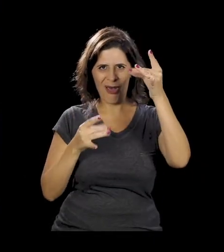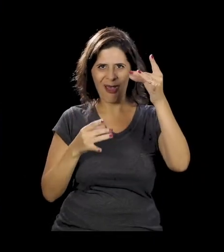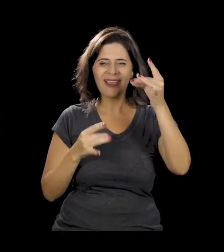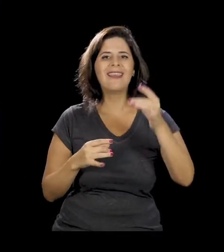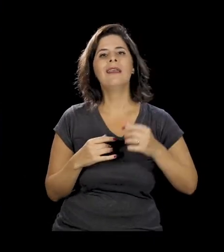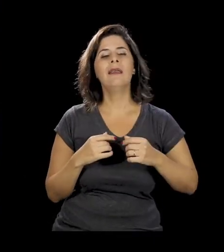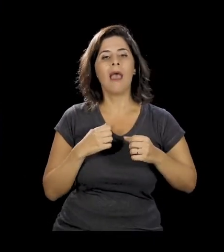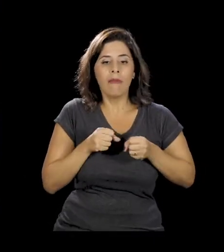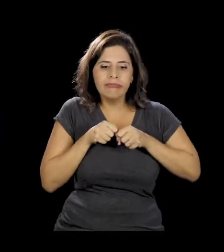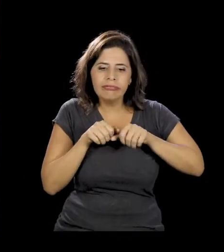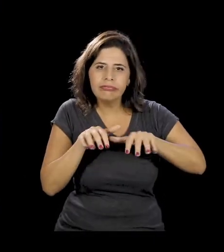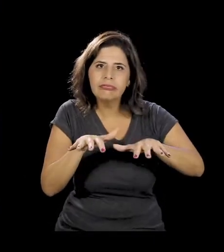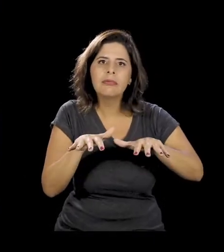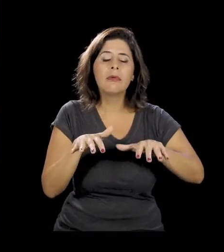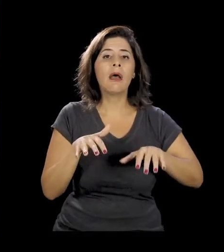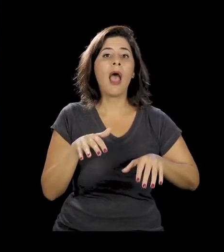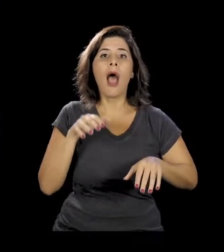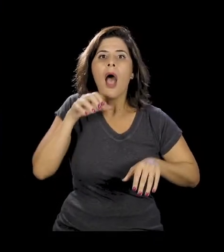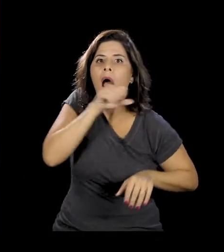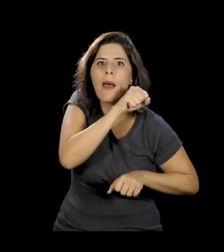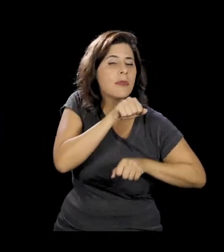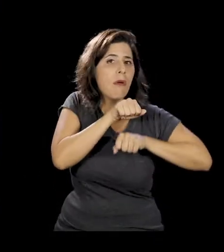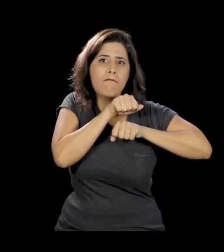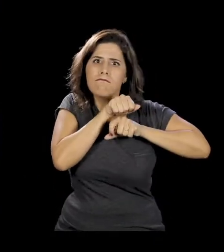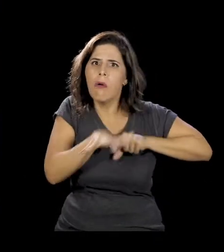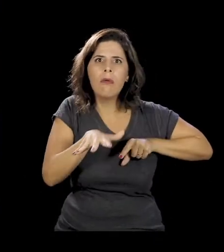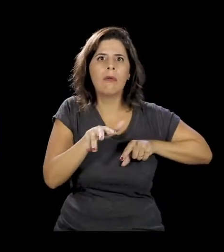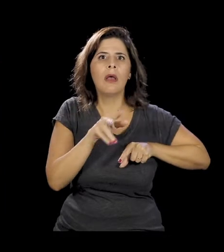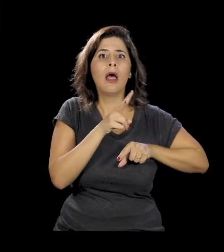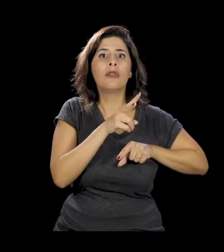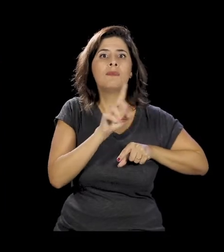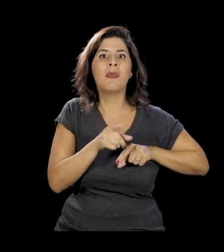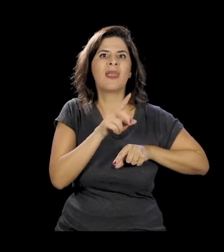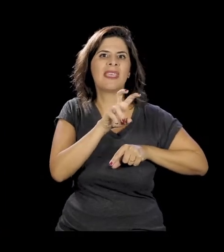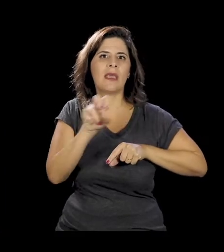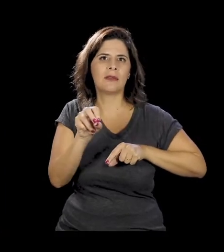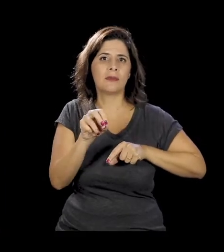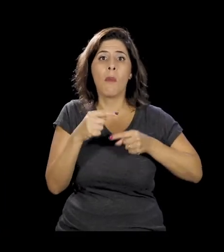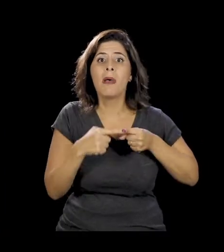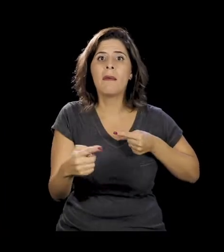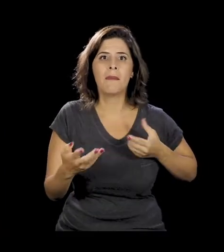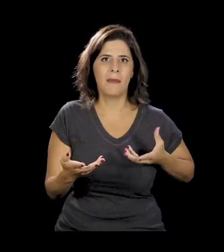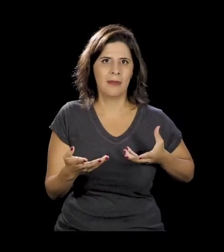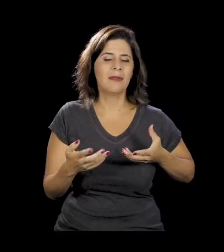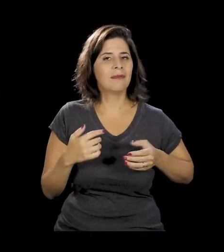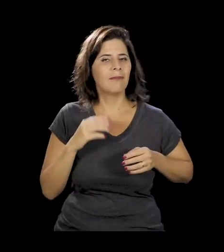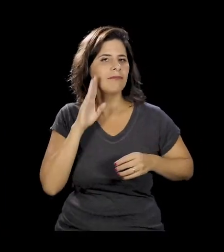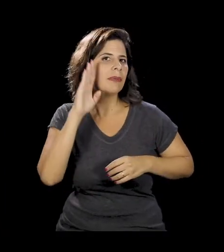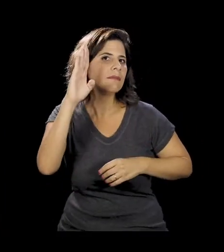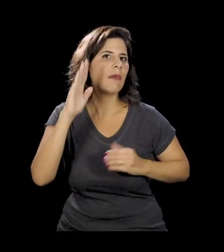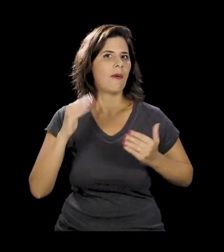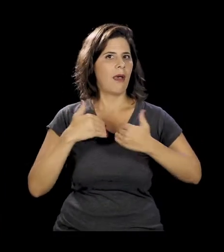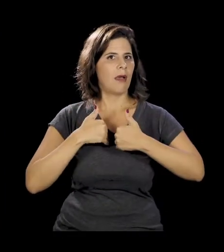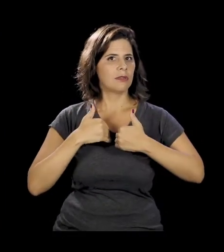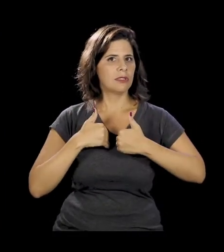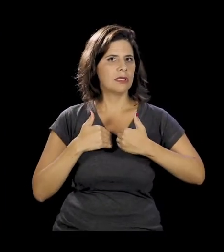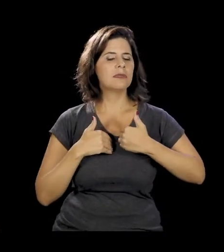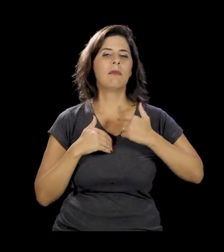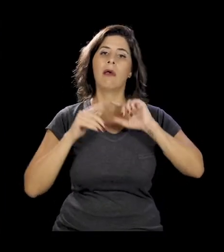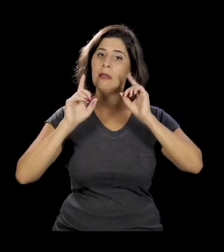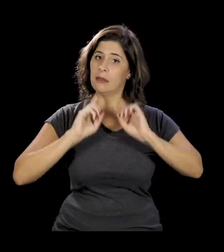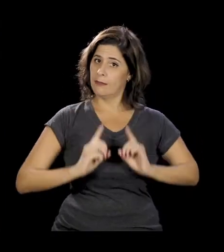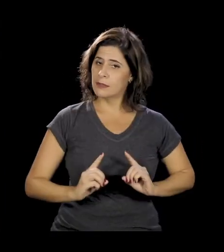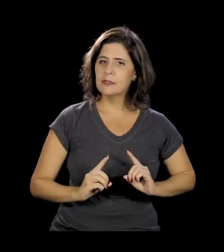Em, sei lá, em uma semana, gente teve mais de 2.500 compartilhamentos do desenho. Especificamente para autismo, que é uma deficiência que,